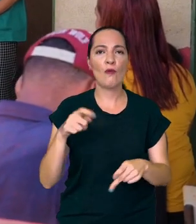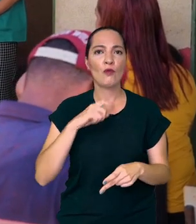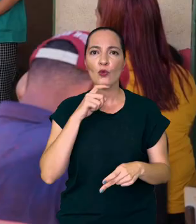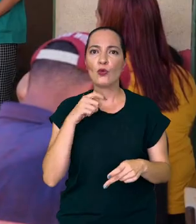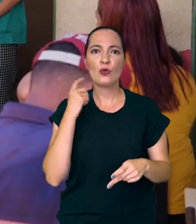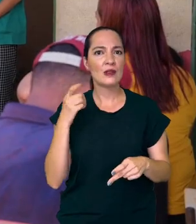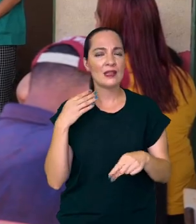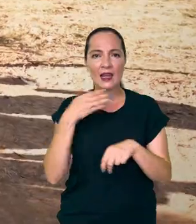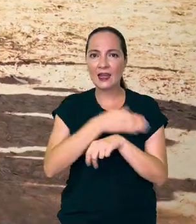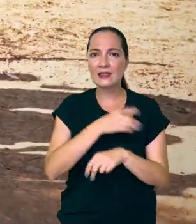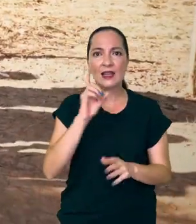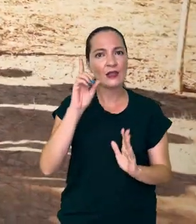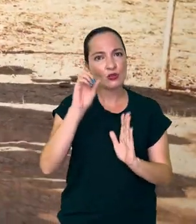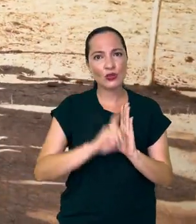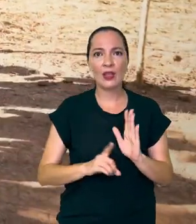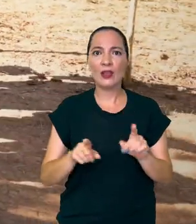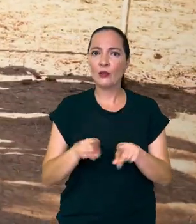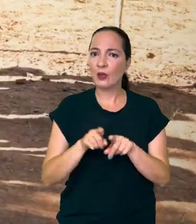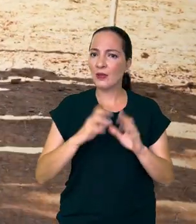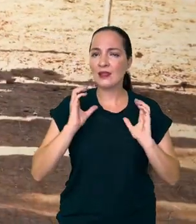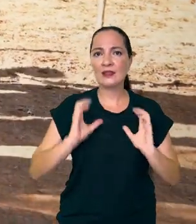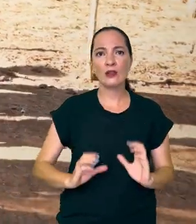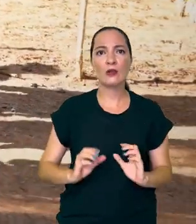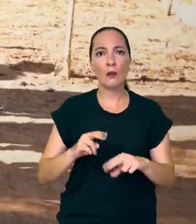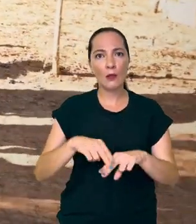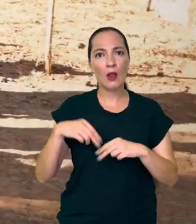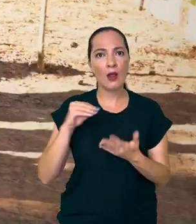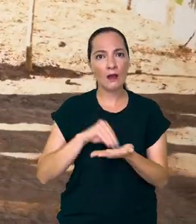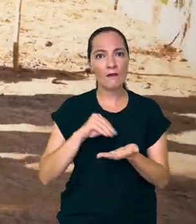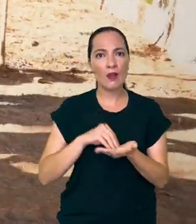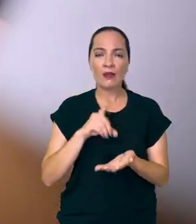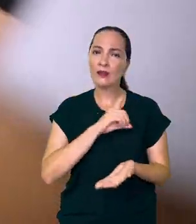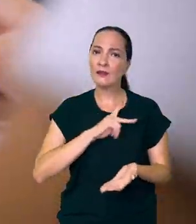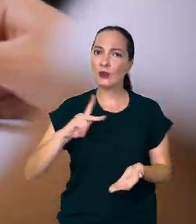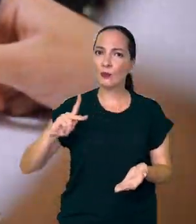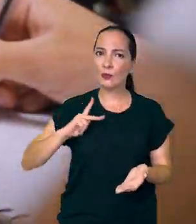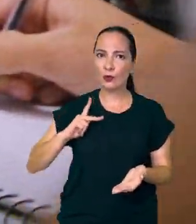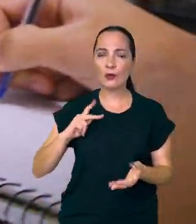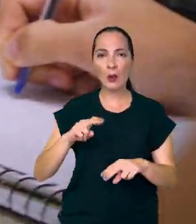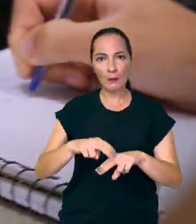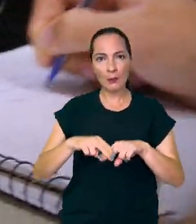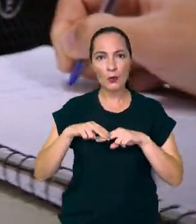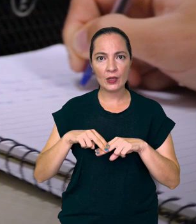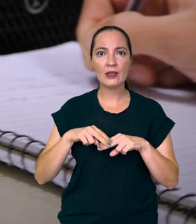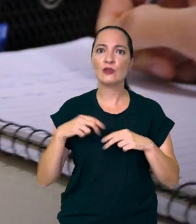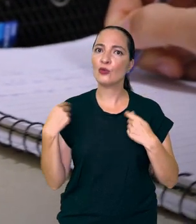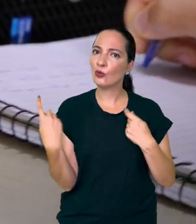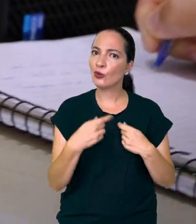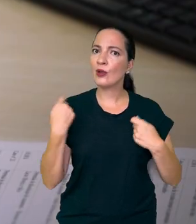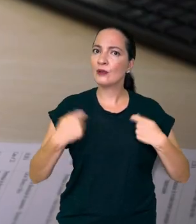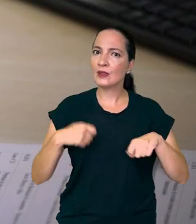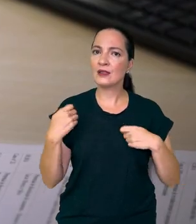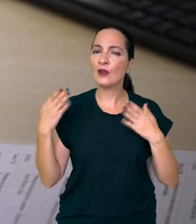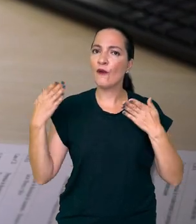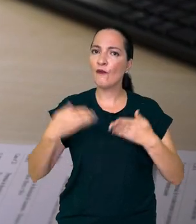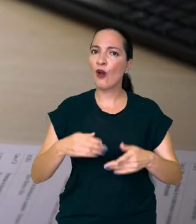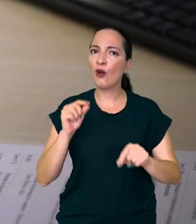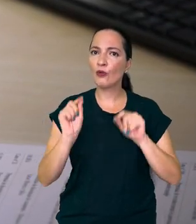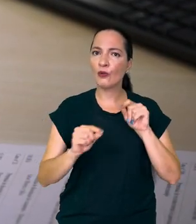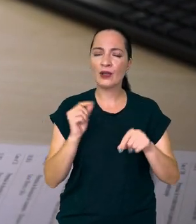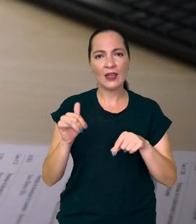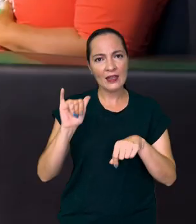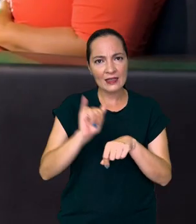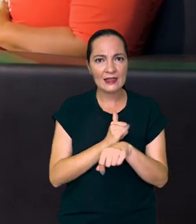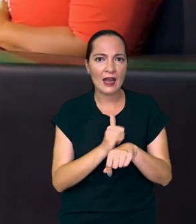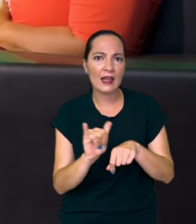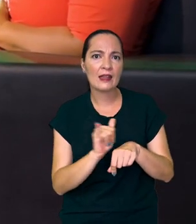acessar seus direitos, sua cidadania, por falta da Defensoria Pública. Por isso, ainda é preciso ter foco na consolidação